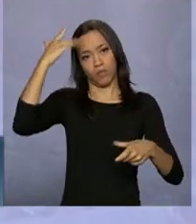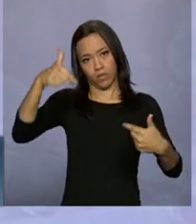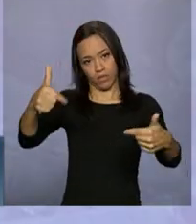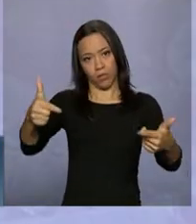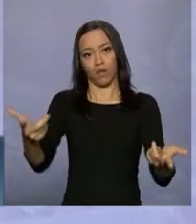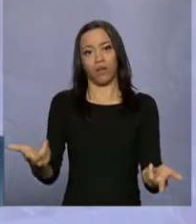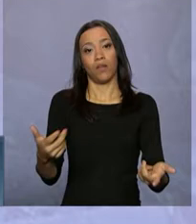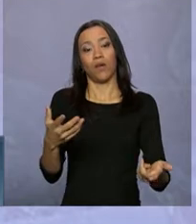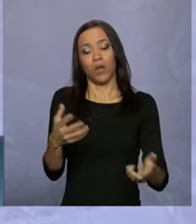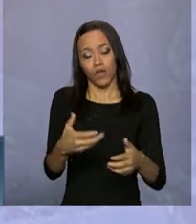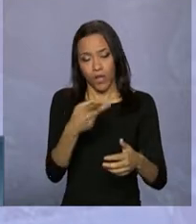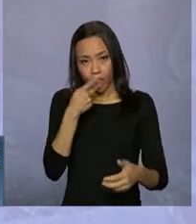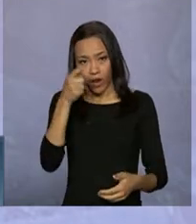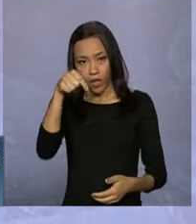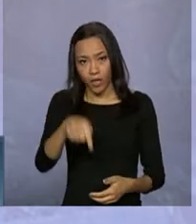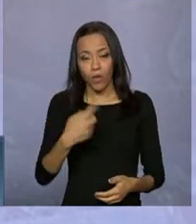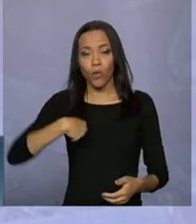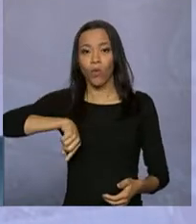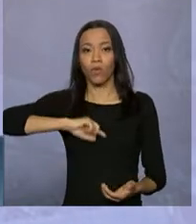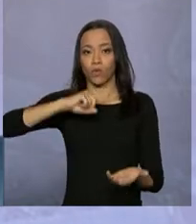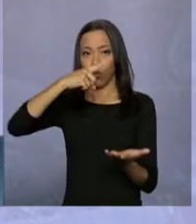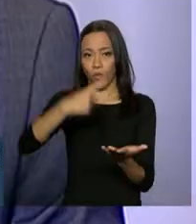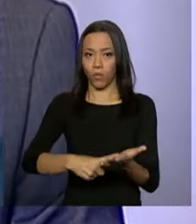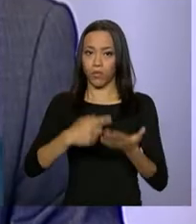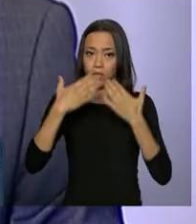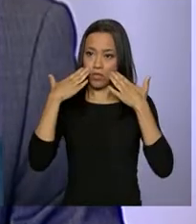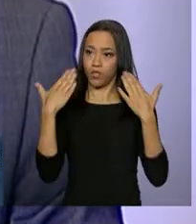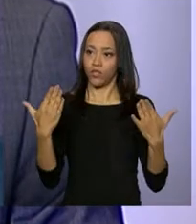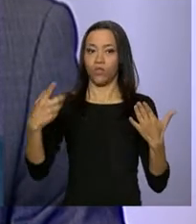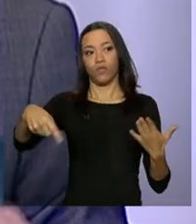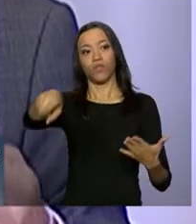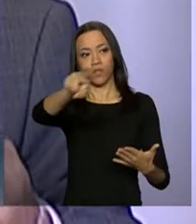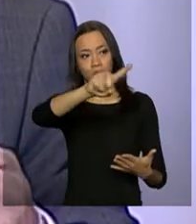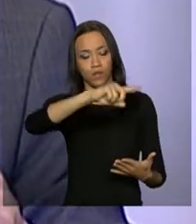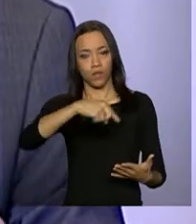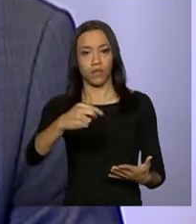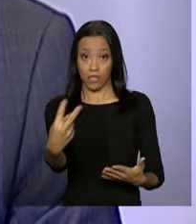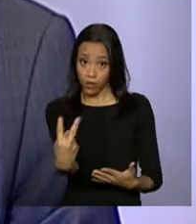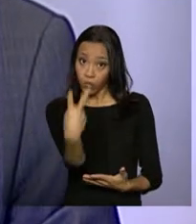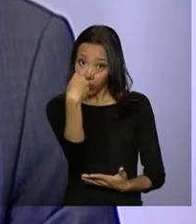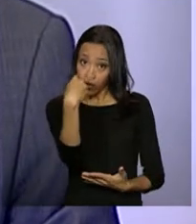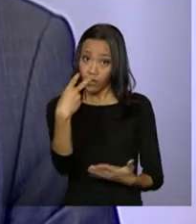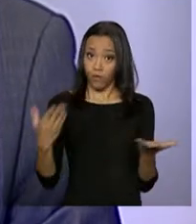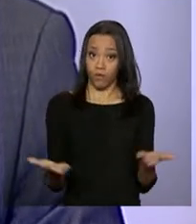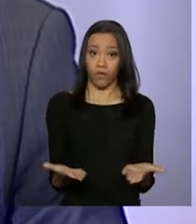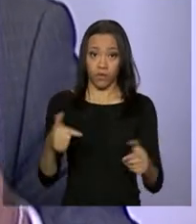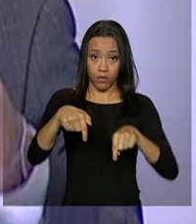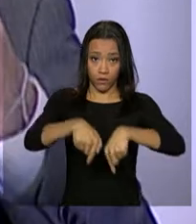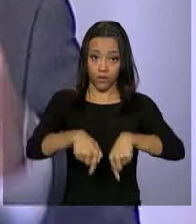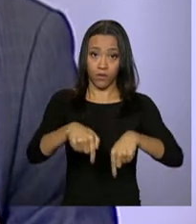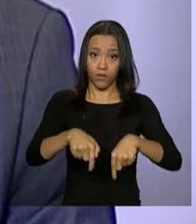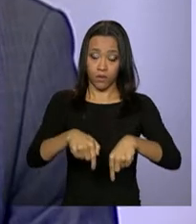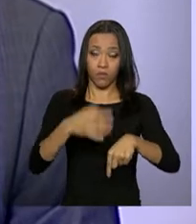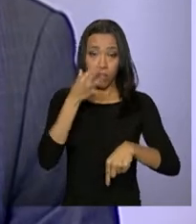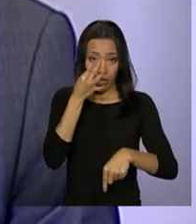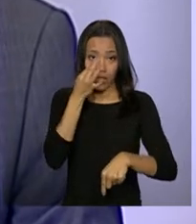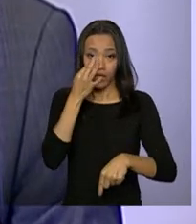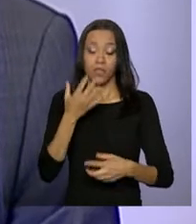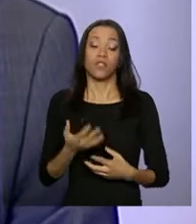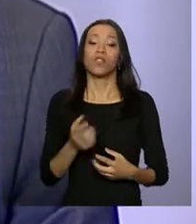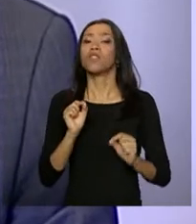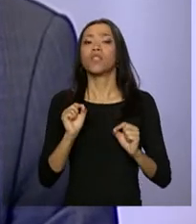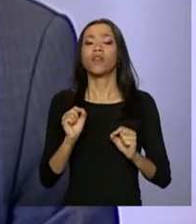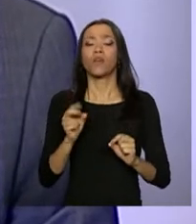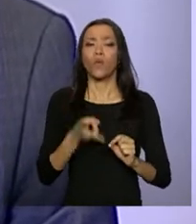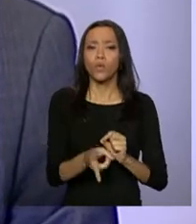reiterar o nosso compromisso diante de todos vocês que estão aqui presentes hoje, compromisso em manter